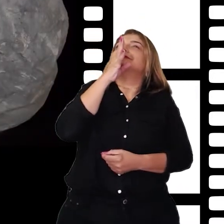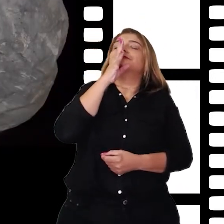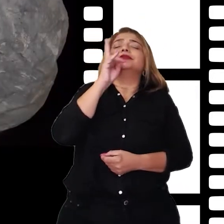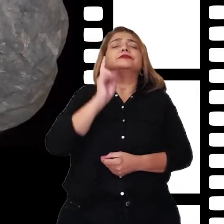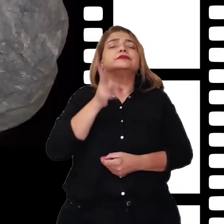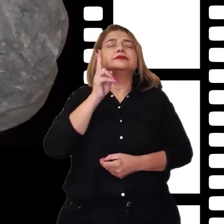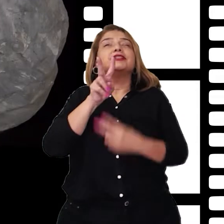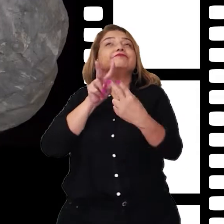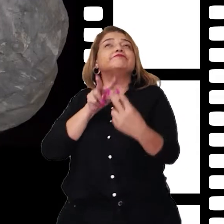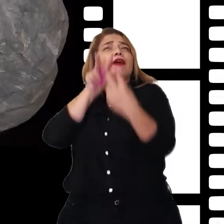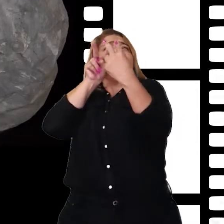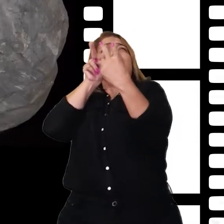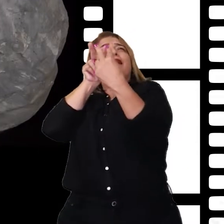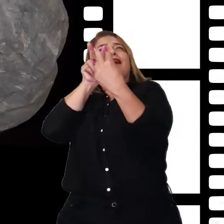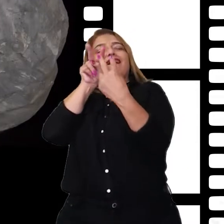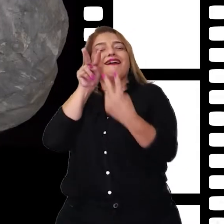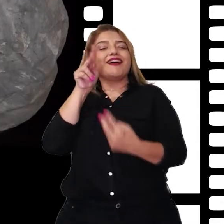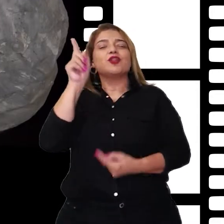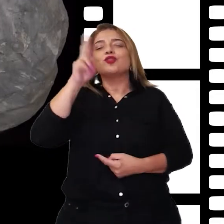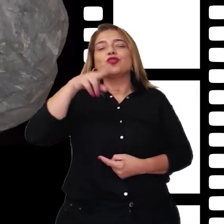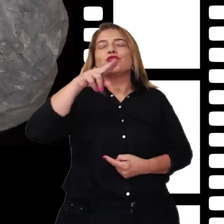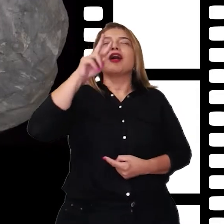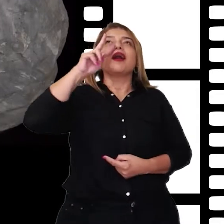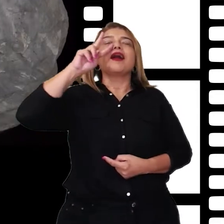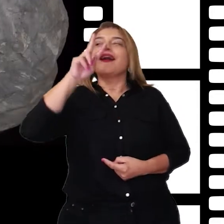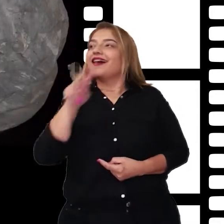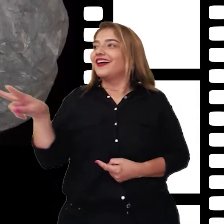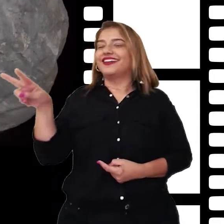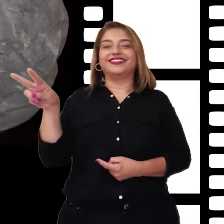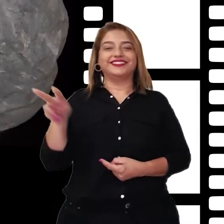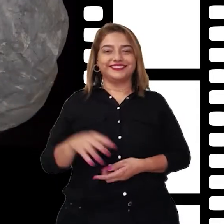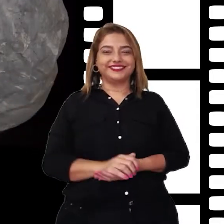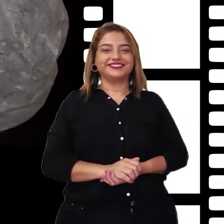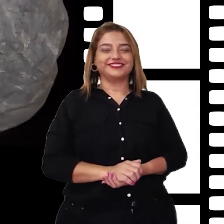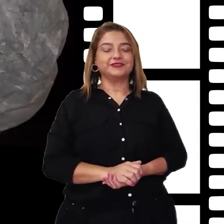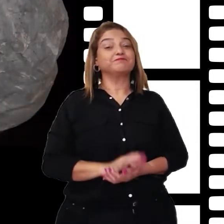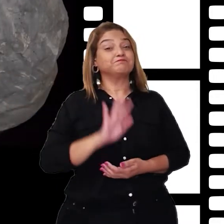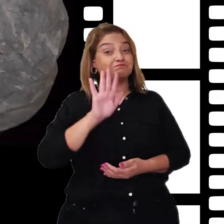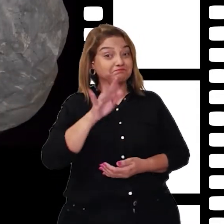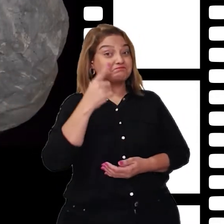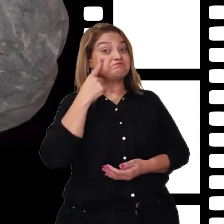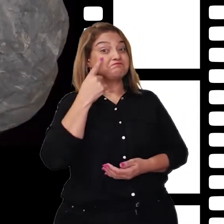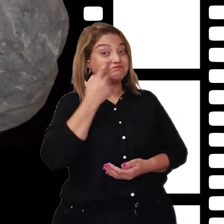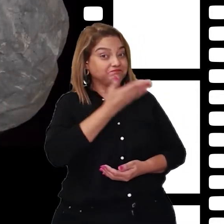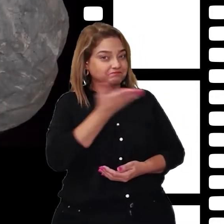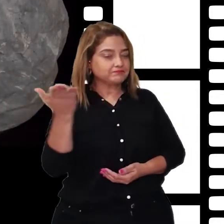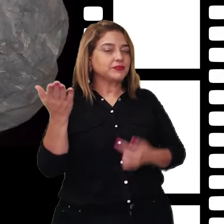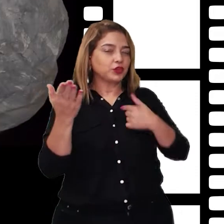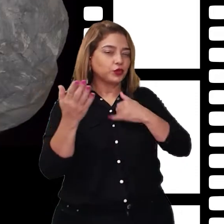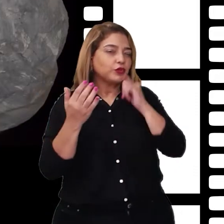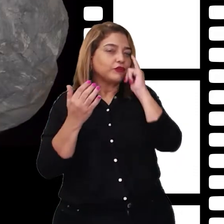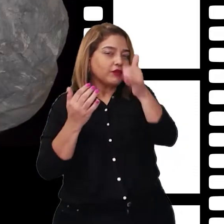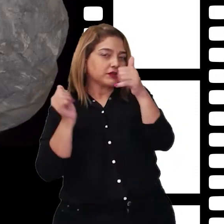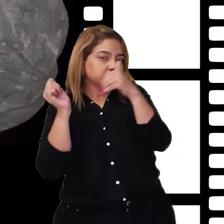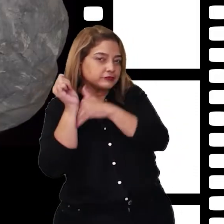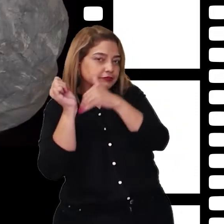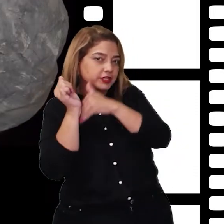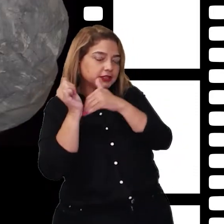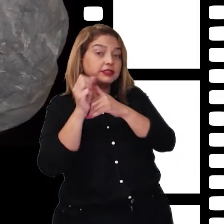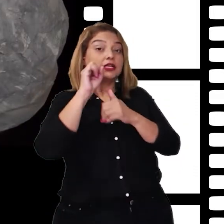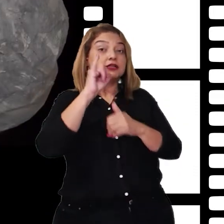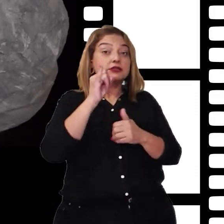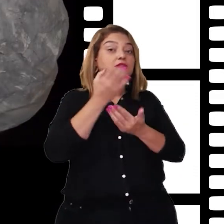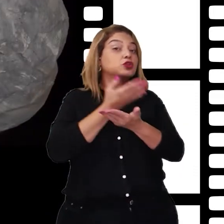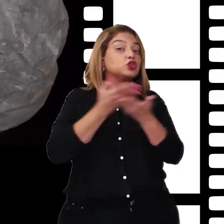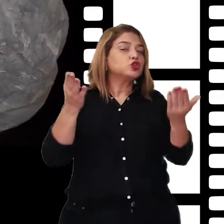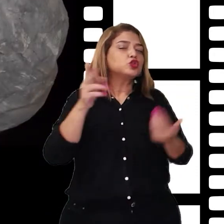ficavam vidrados, olhando para tamanha beleza. E olhem vocês, vou contar um segredinho. Se alguma